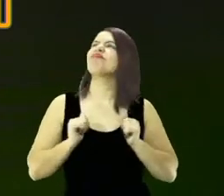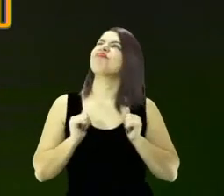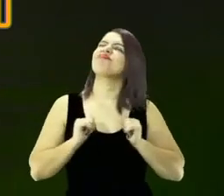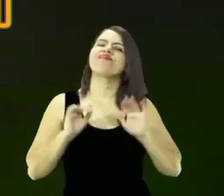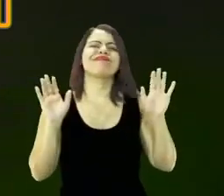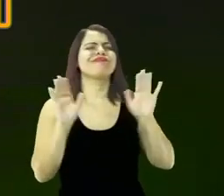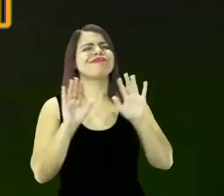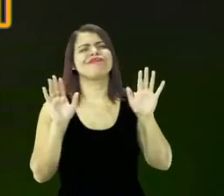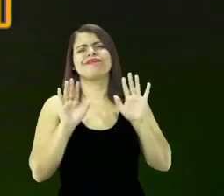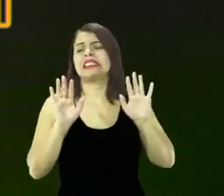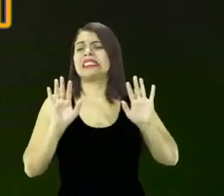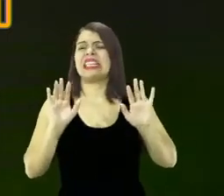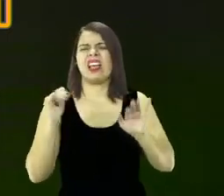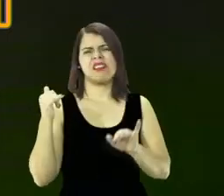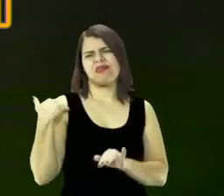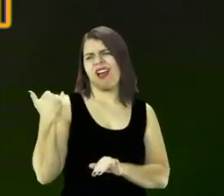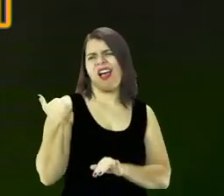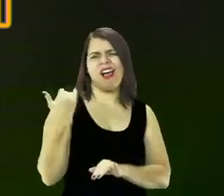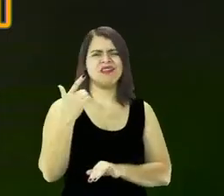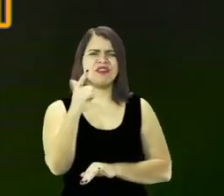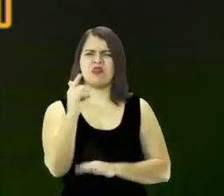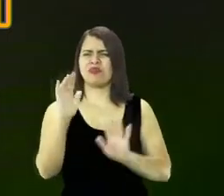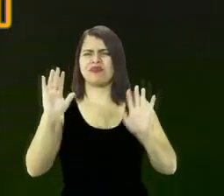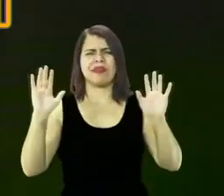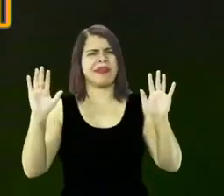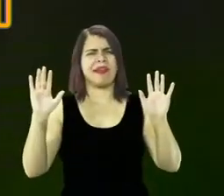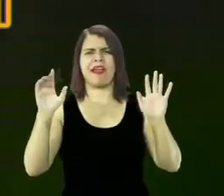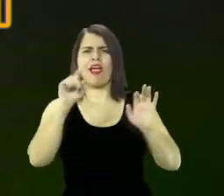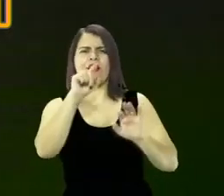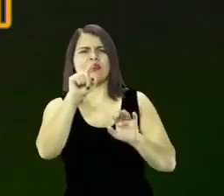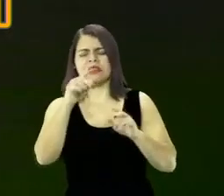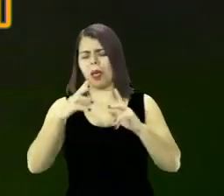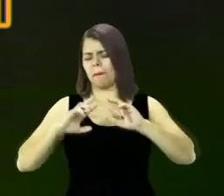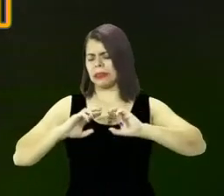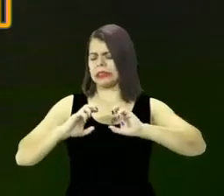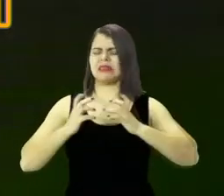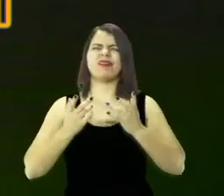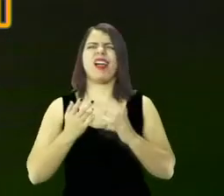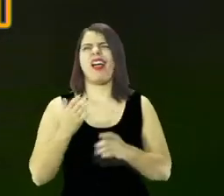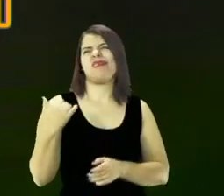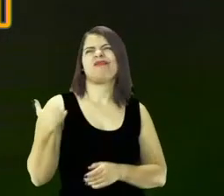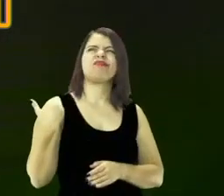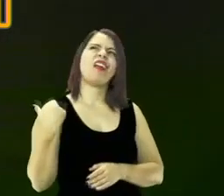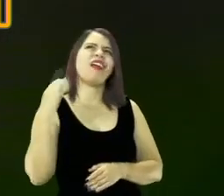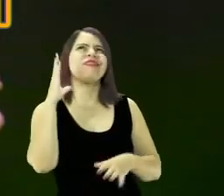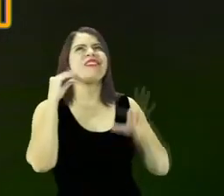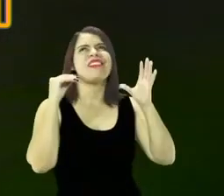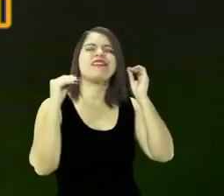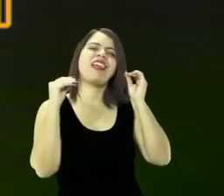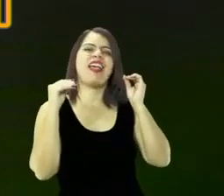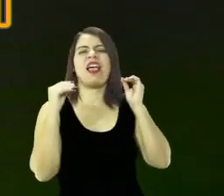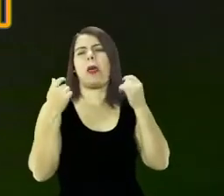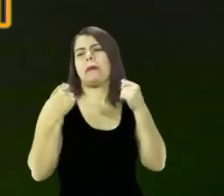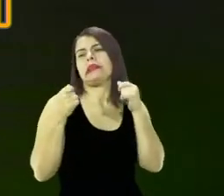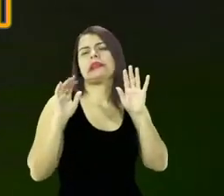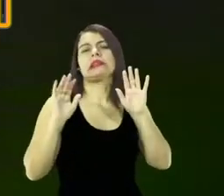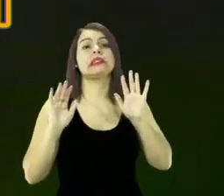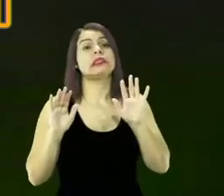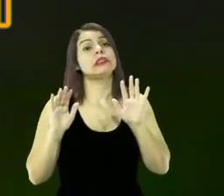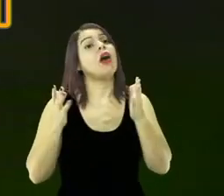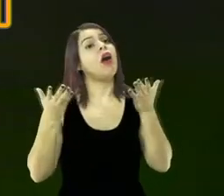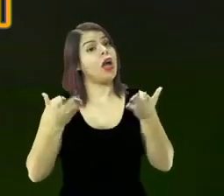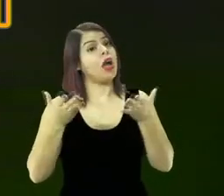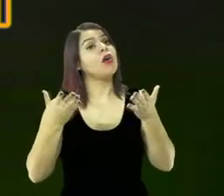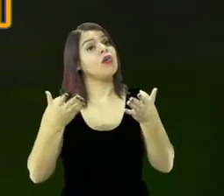não importa a sua idade não olhe para si quem tiver 14 anos 15 anos fala sou adolescente agora que é hora de você